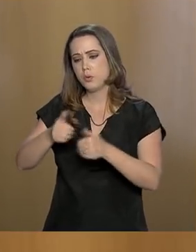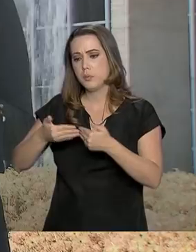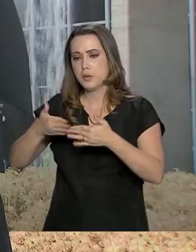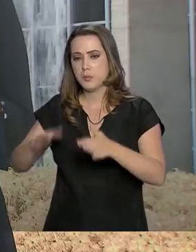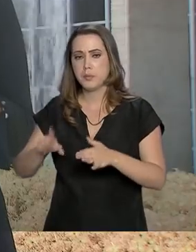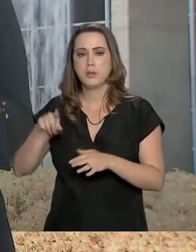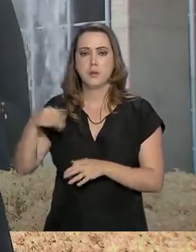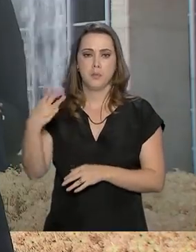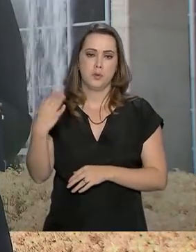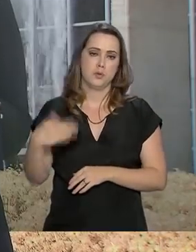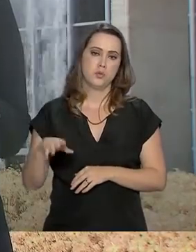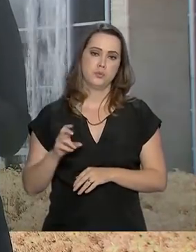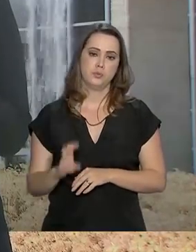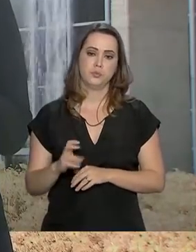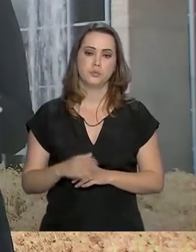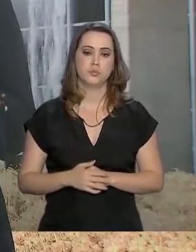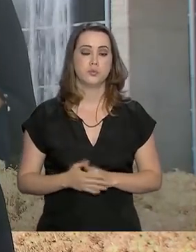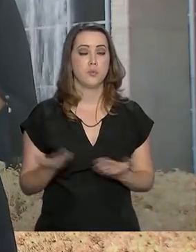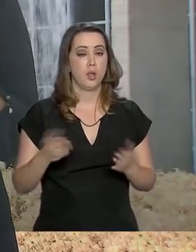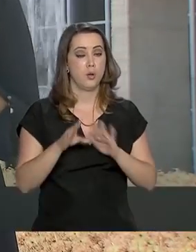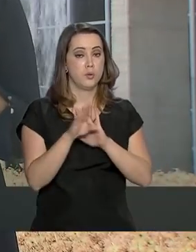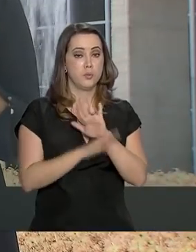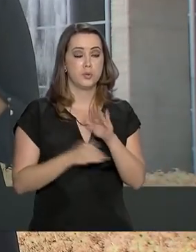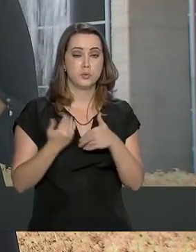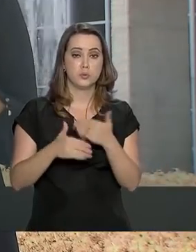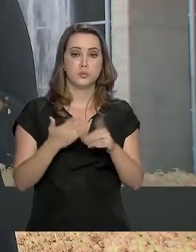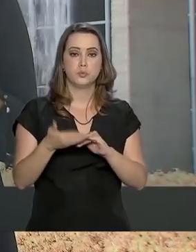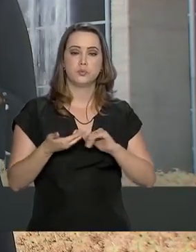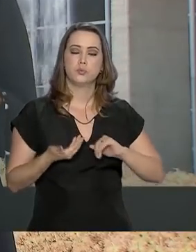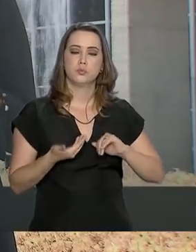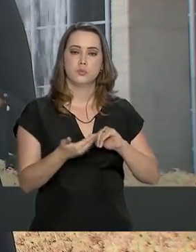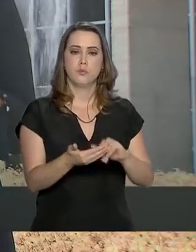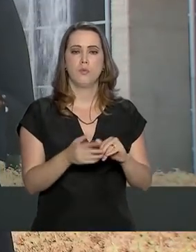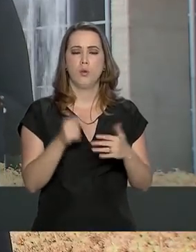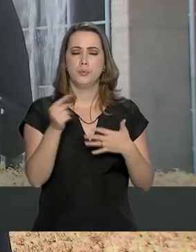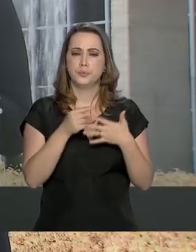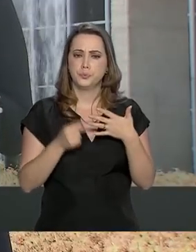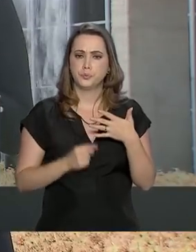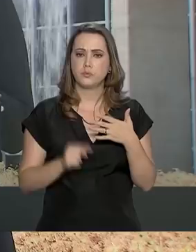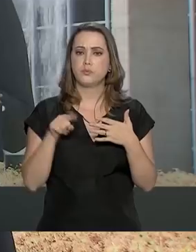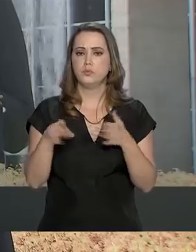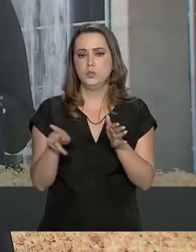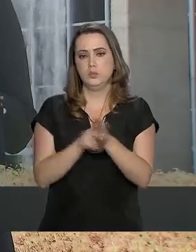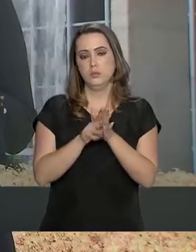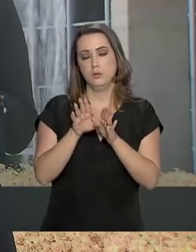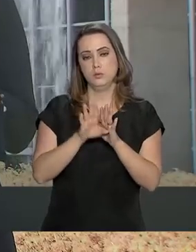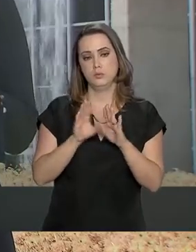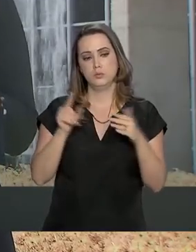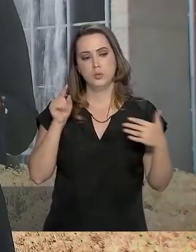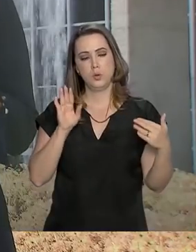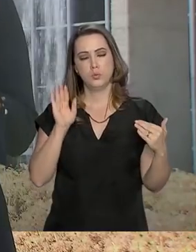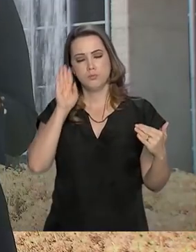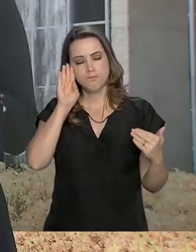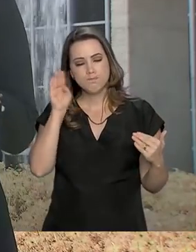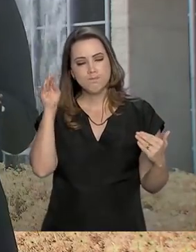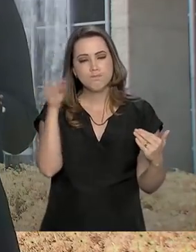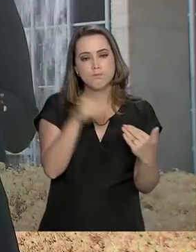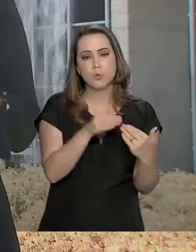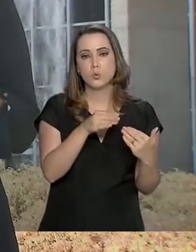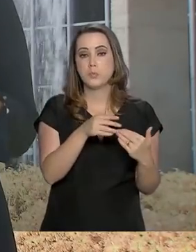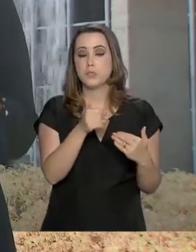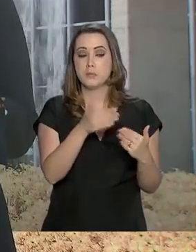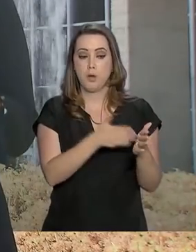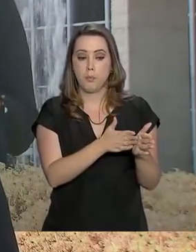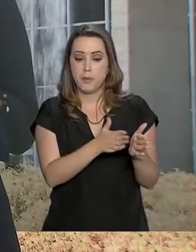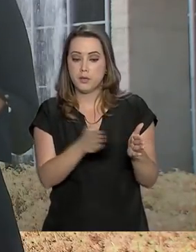dela. O projeto agora segue para o Congresso Nacional. A medida faz parte das metas prioritárias dos